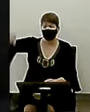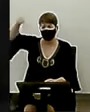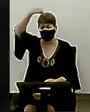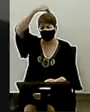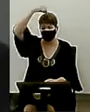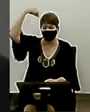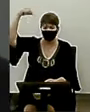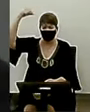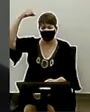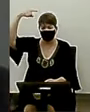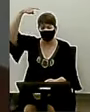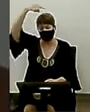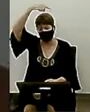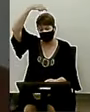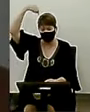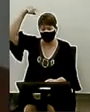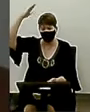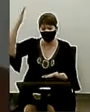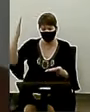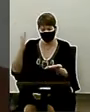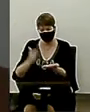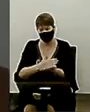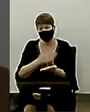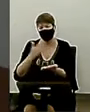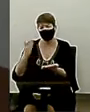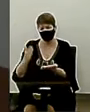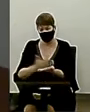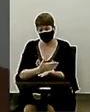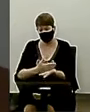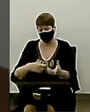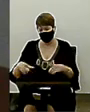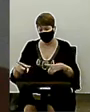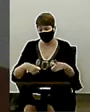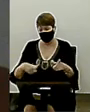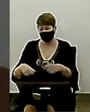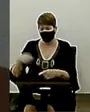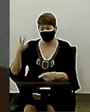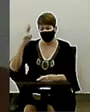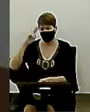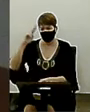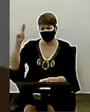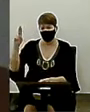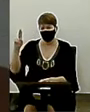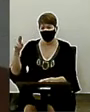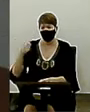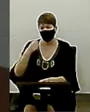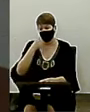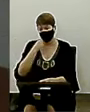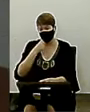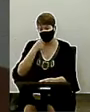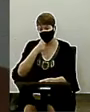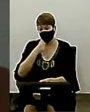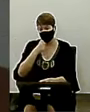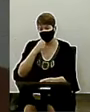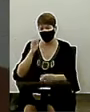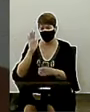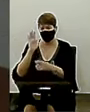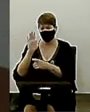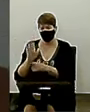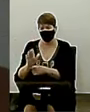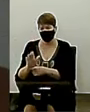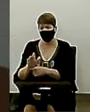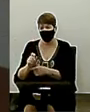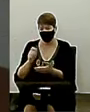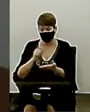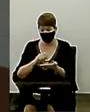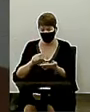da igreja. Rebeca Taylor foi uma das pessoas que mais me ajudou com esse livro e ela nem sabe o tanto. O pai dela sabia fazer uma ata